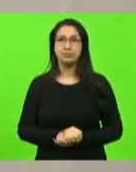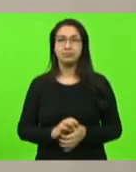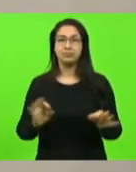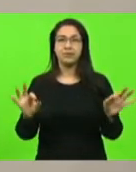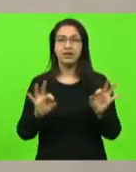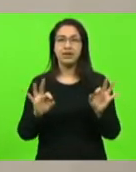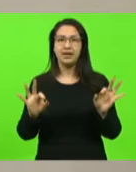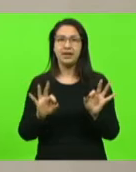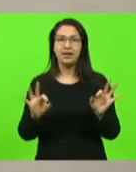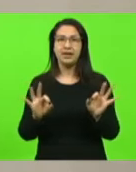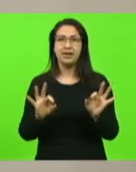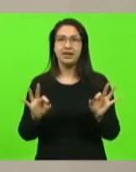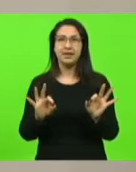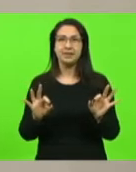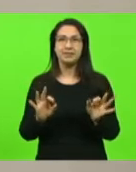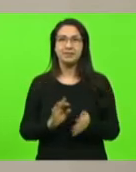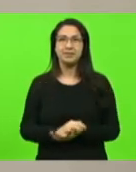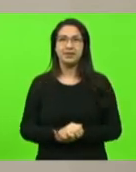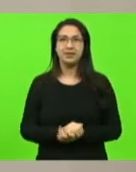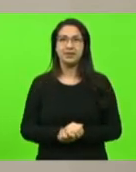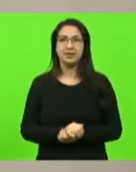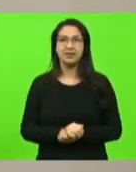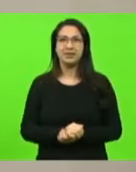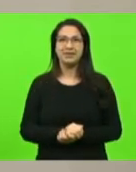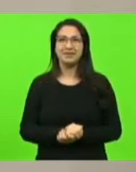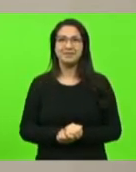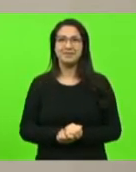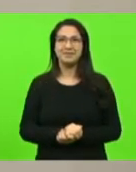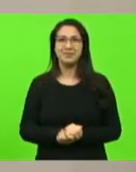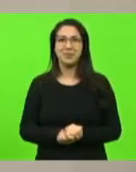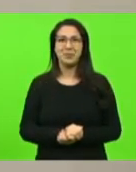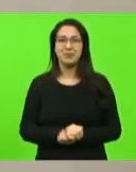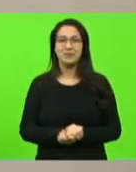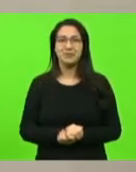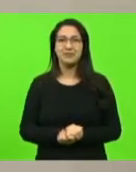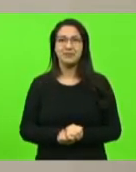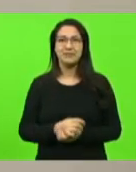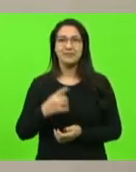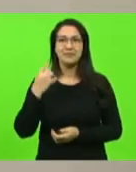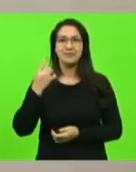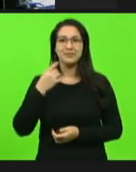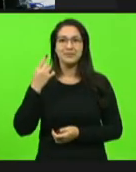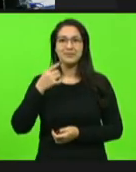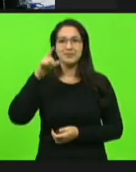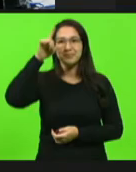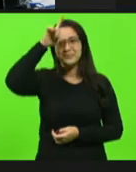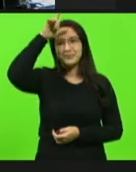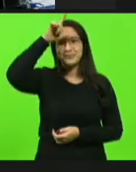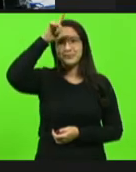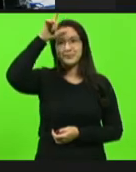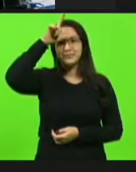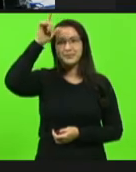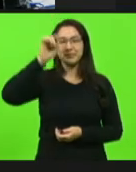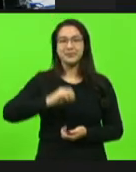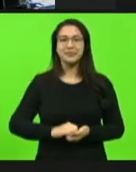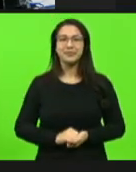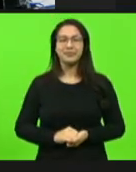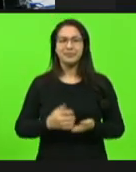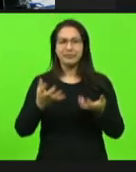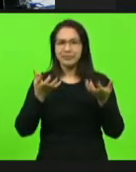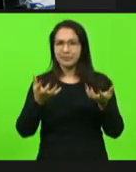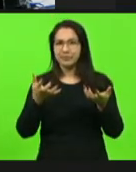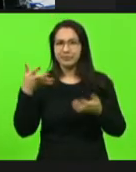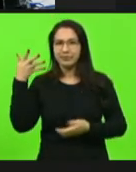não havendo... Presidente. Sim. Deputado Sargento Lima. Gostaria de fazer uso da palavra. Deputado